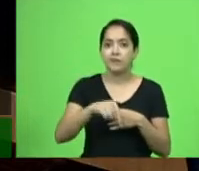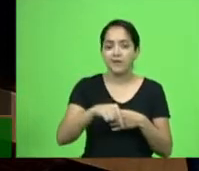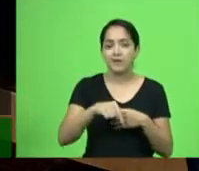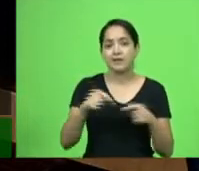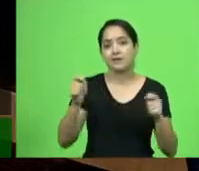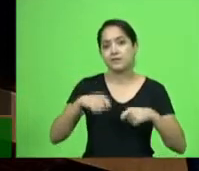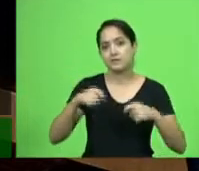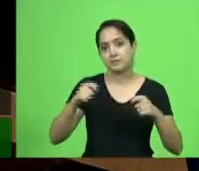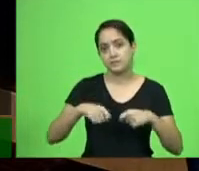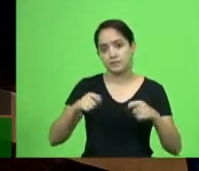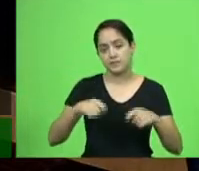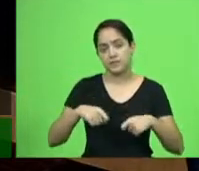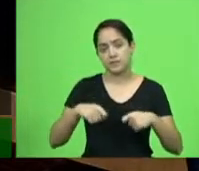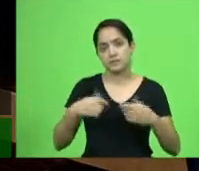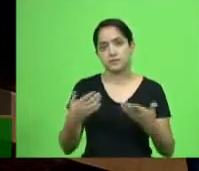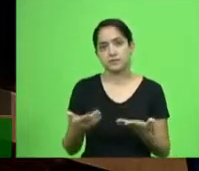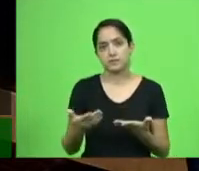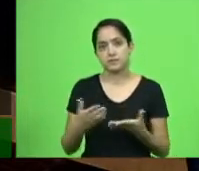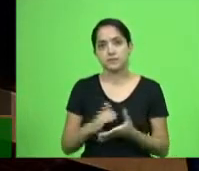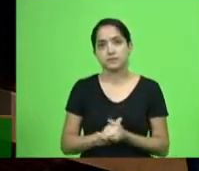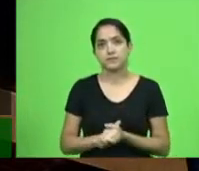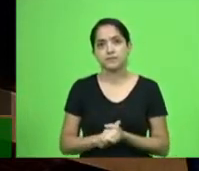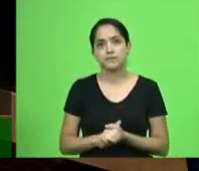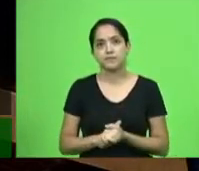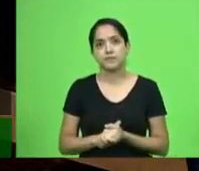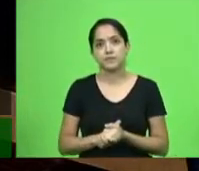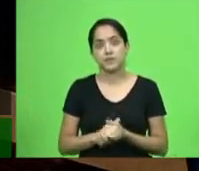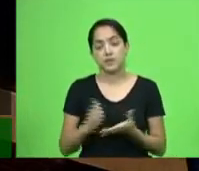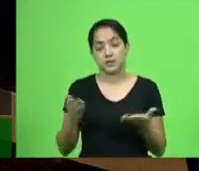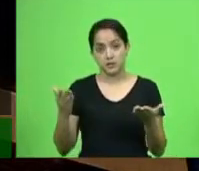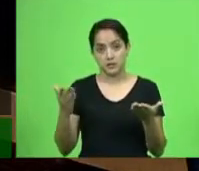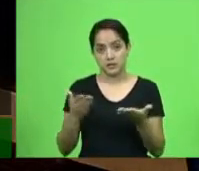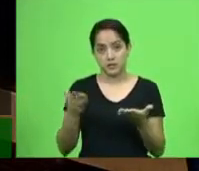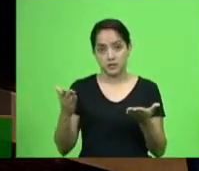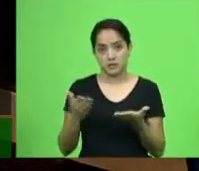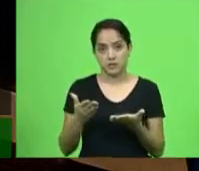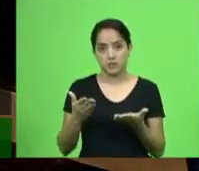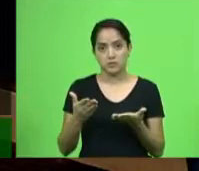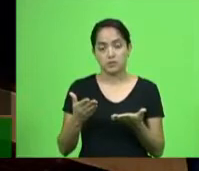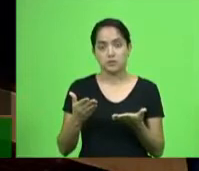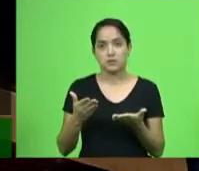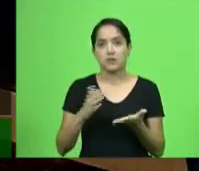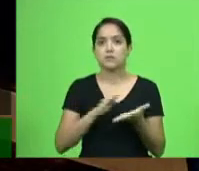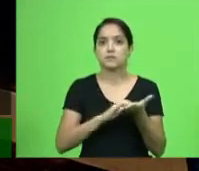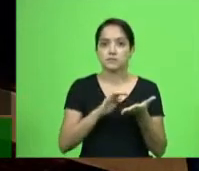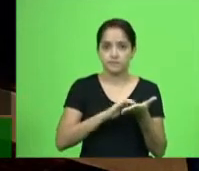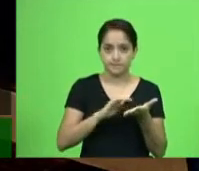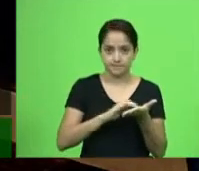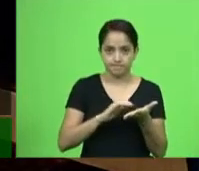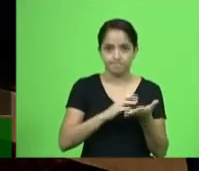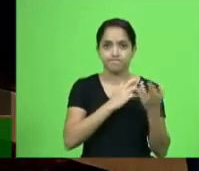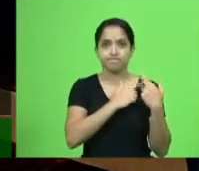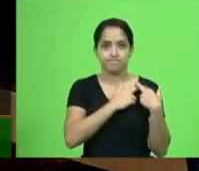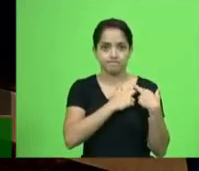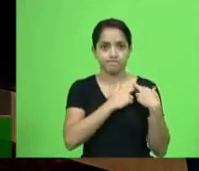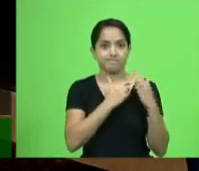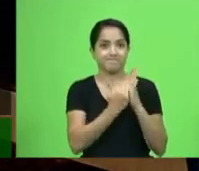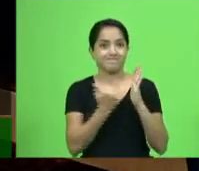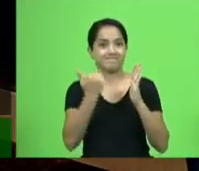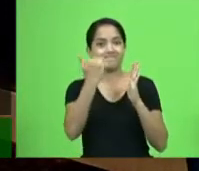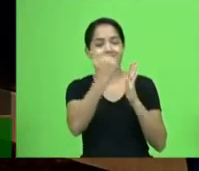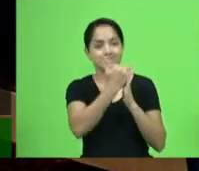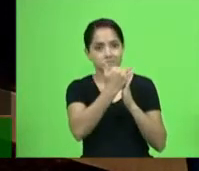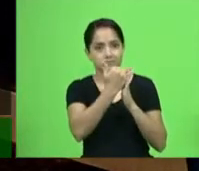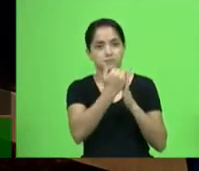trabalhar nesse sentido, tendo em vista que ele é hoje o secretário que está com a responsabilidade maior com relação aí à